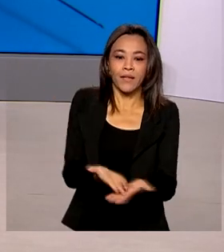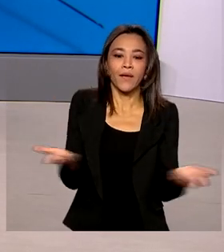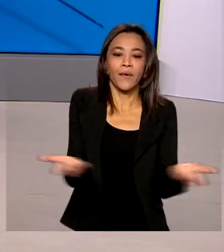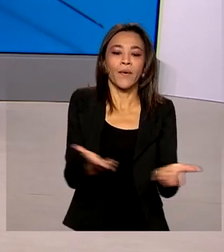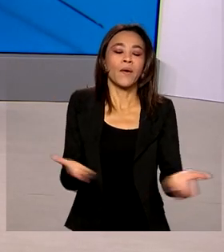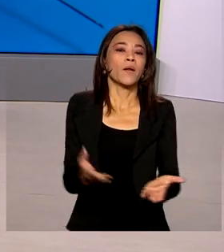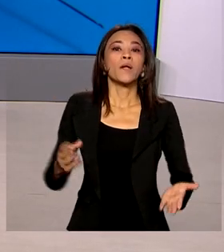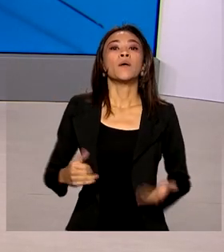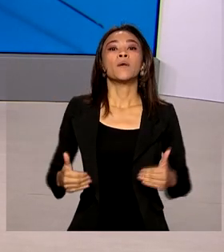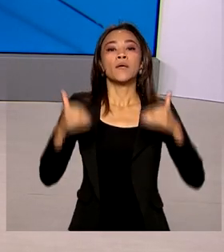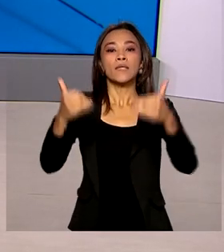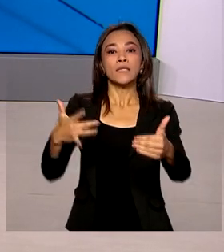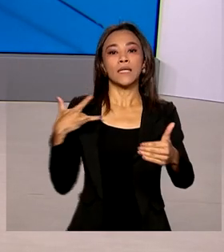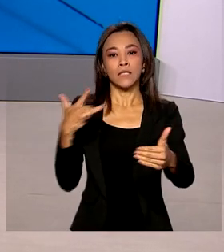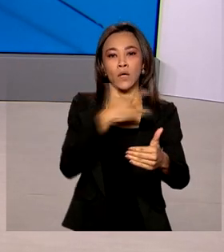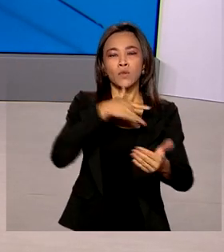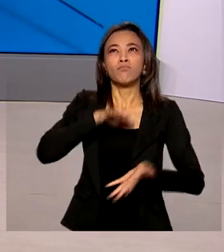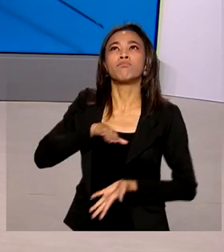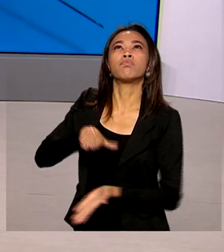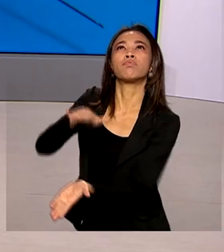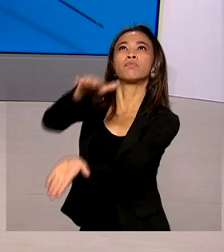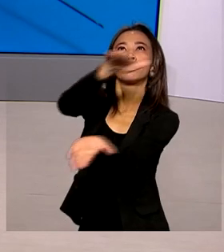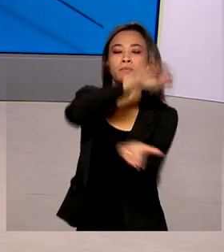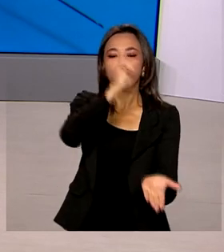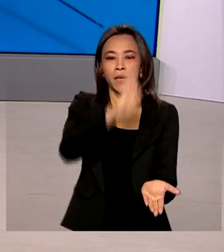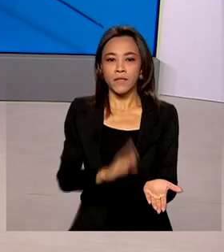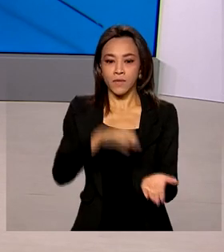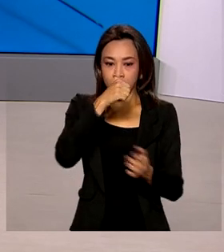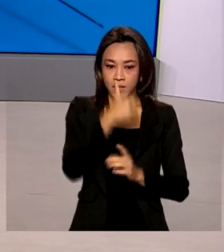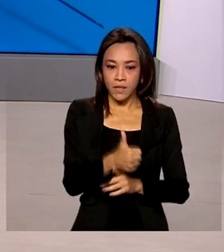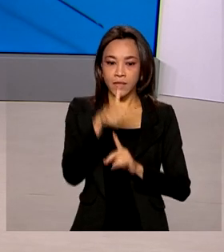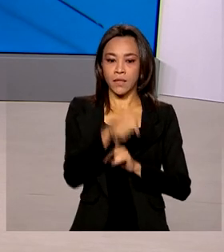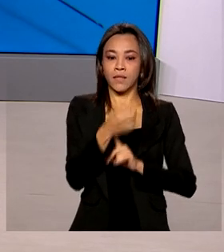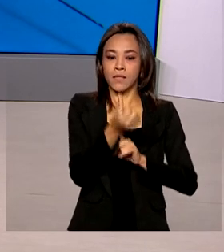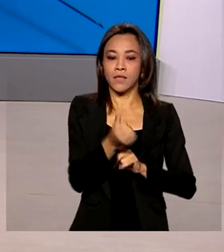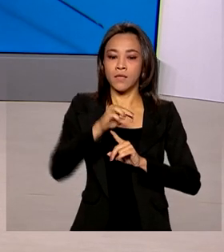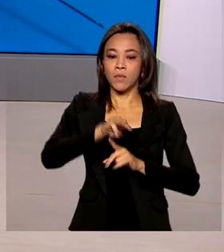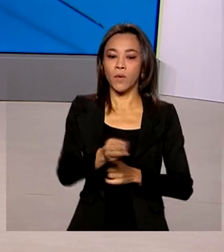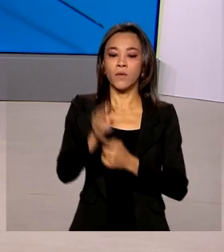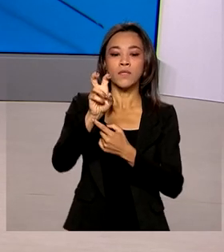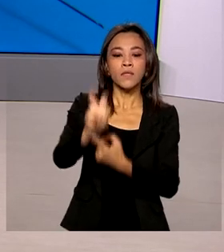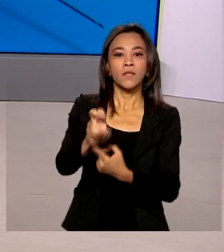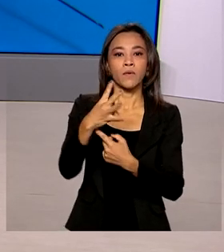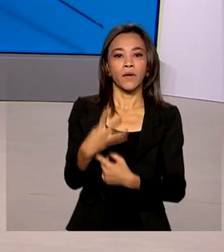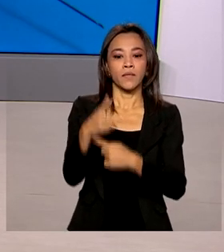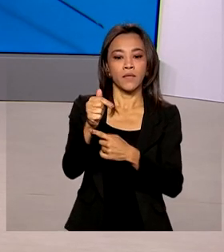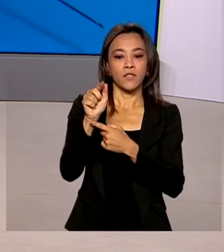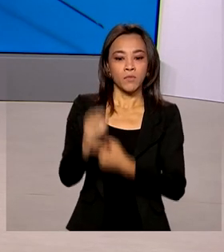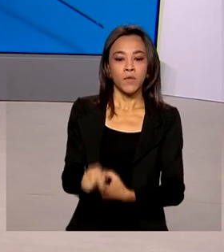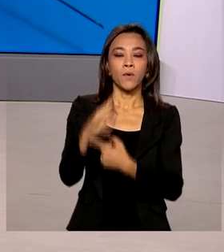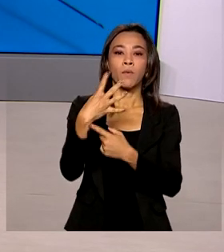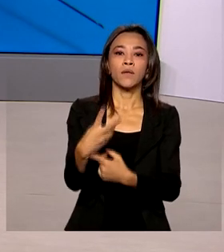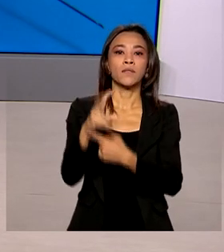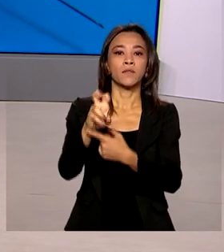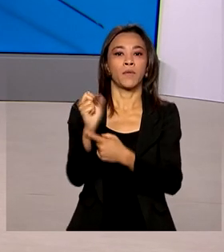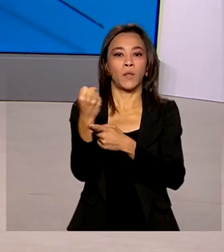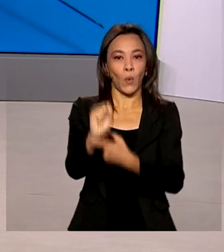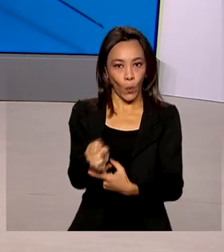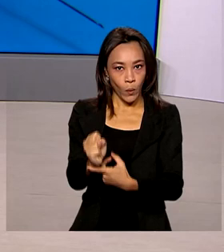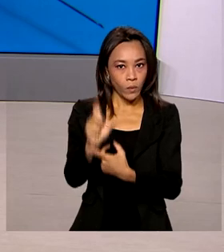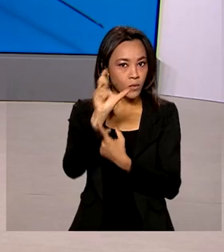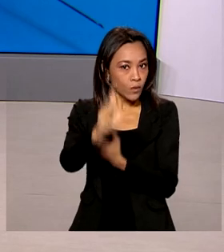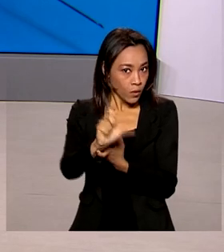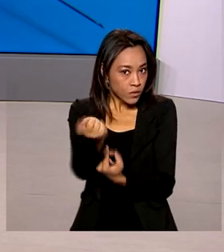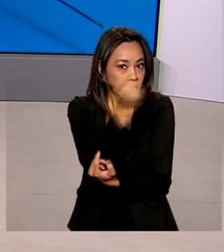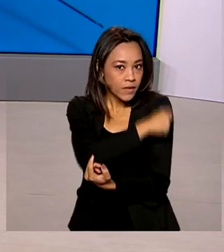Saúde já distribuiu aí pelo Brasil 176 milhões 547 mil 458 doses de